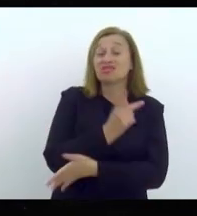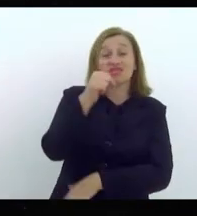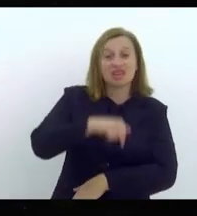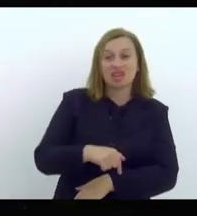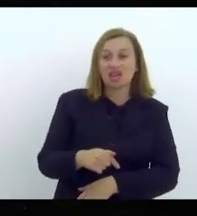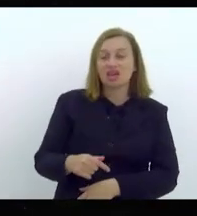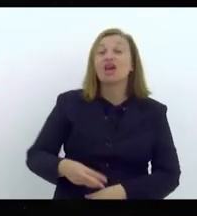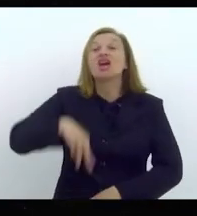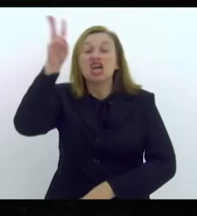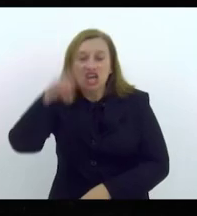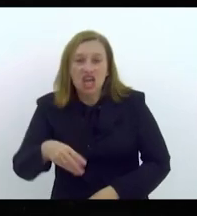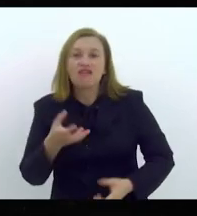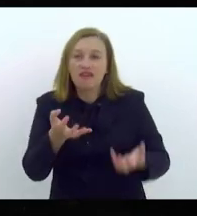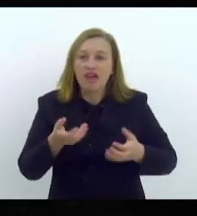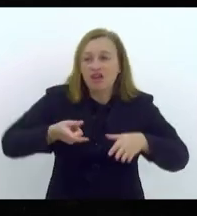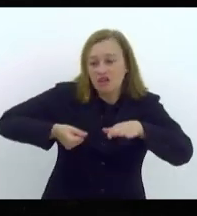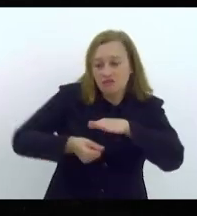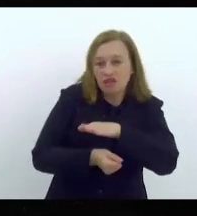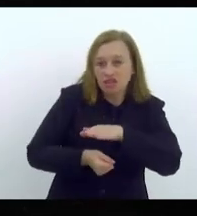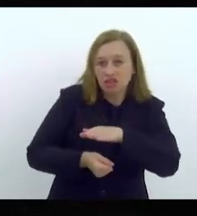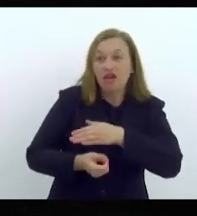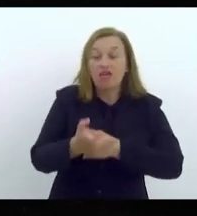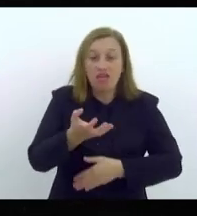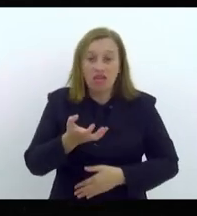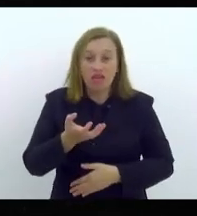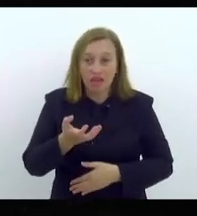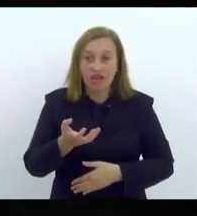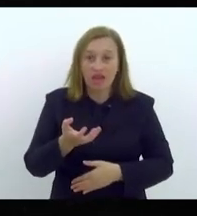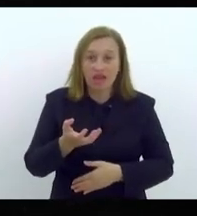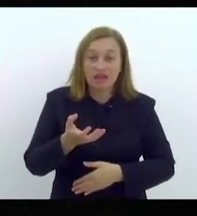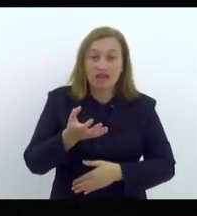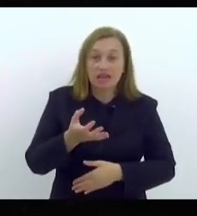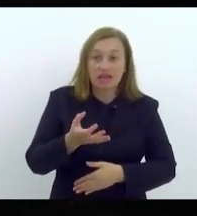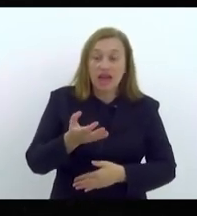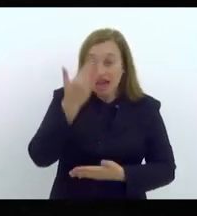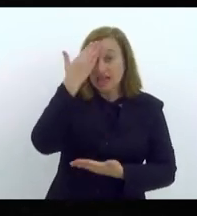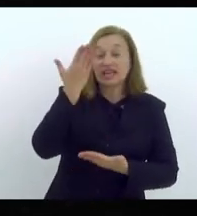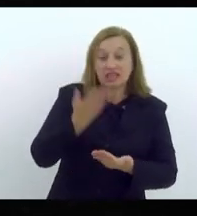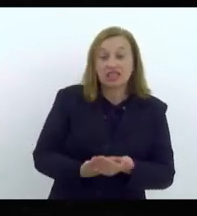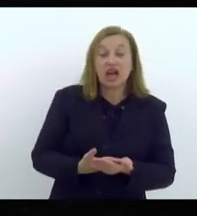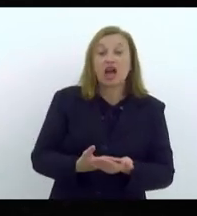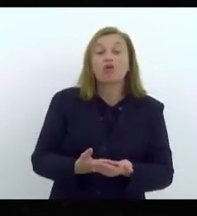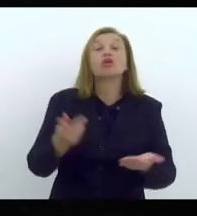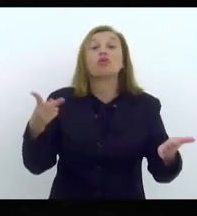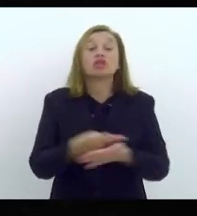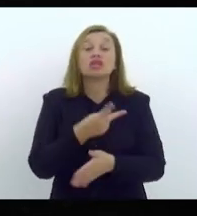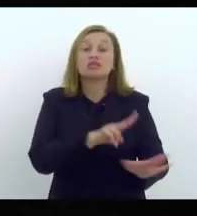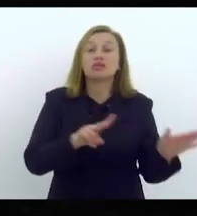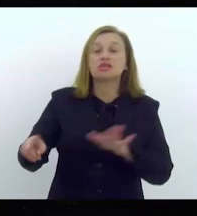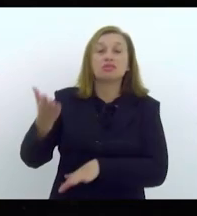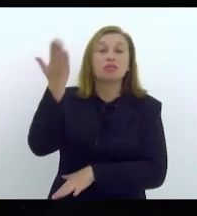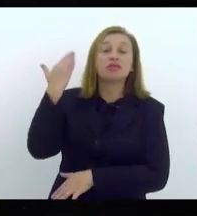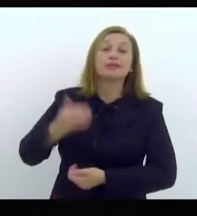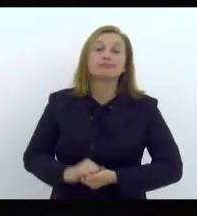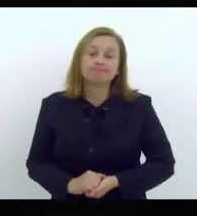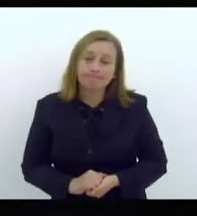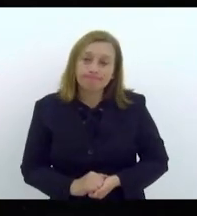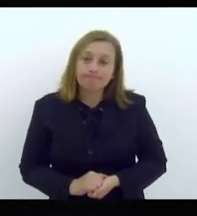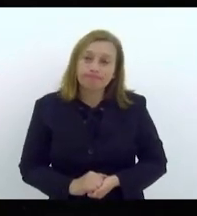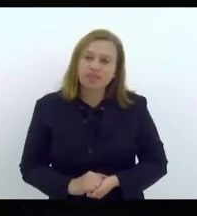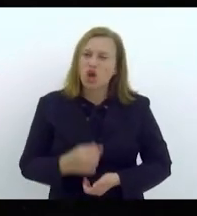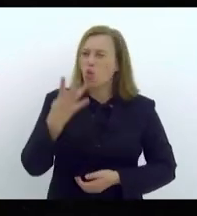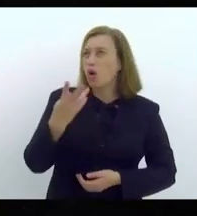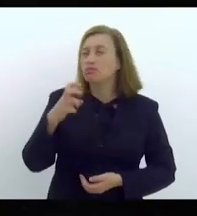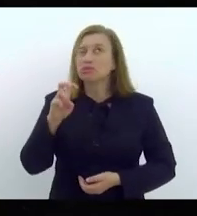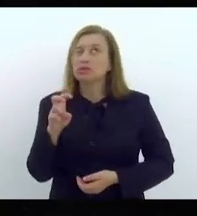porque quem quer investir quer presivibilidade. e o que aconteceu na semana passada? Uma das quatro